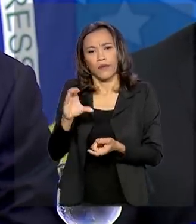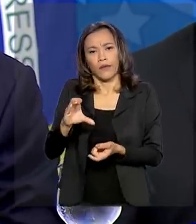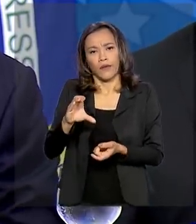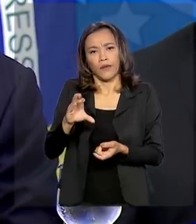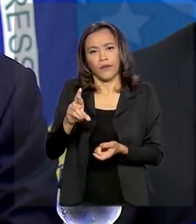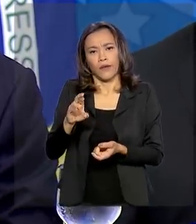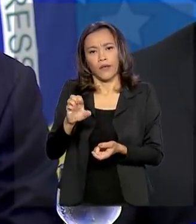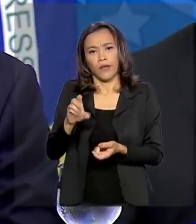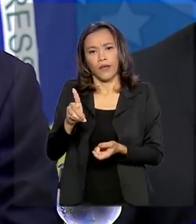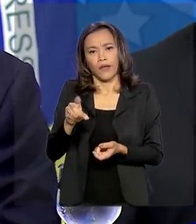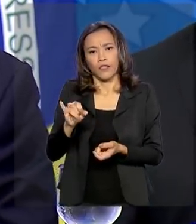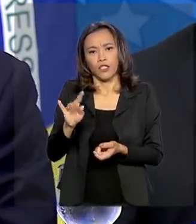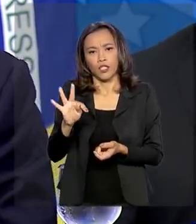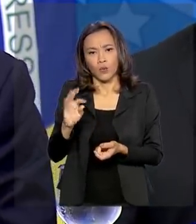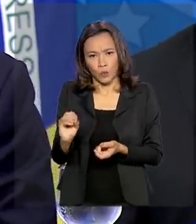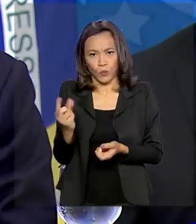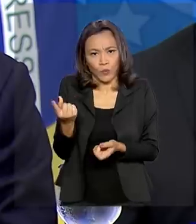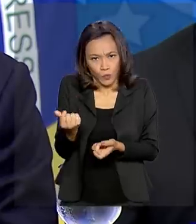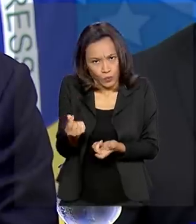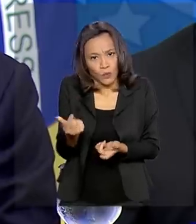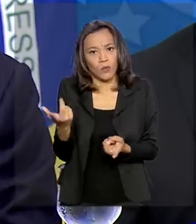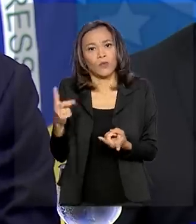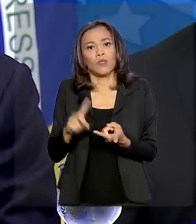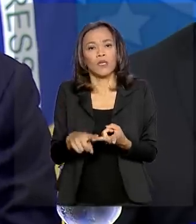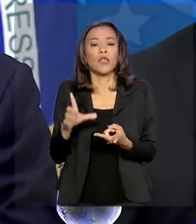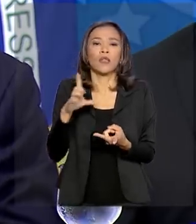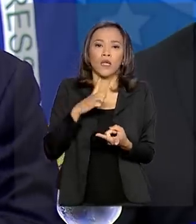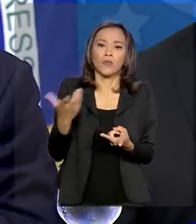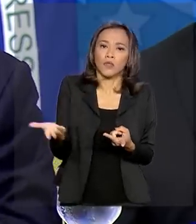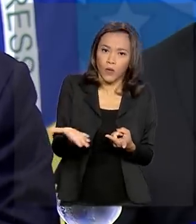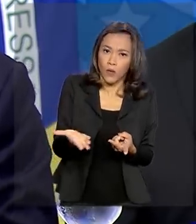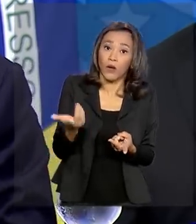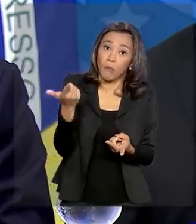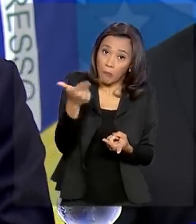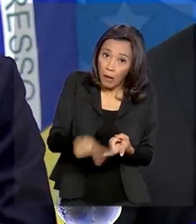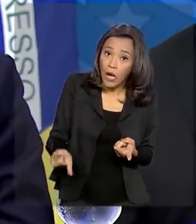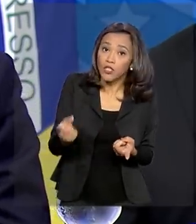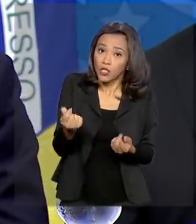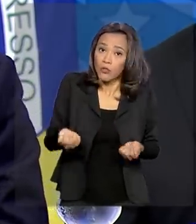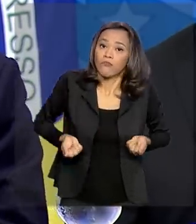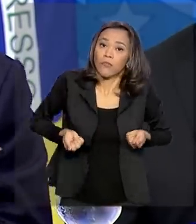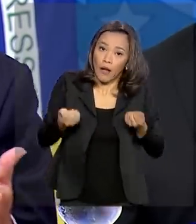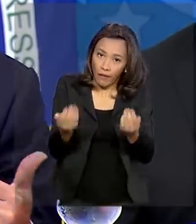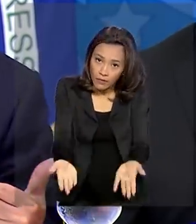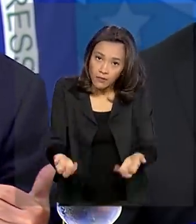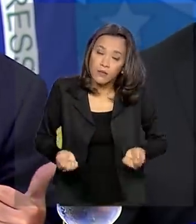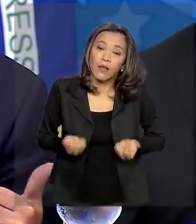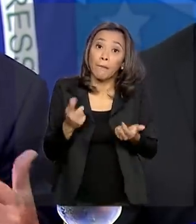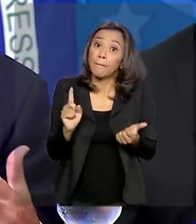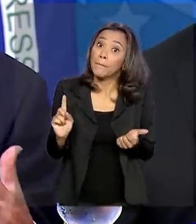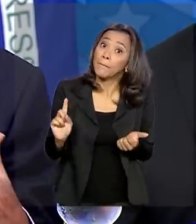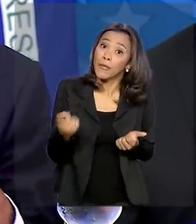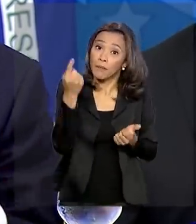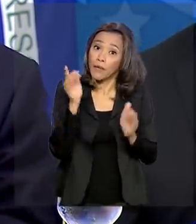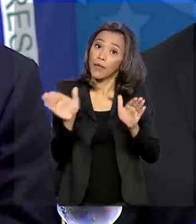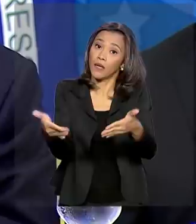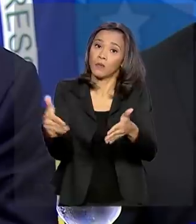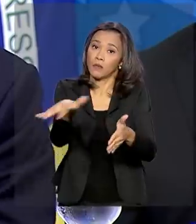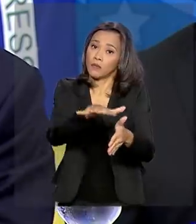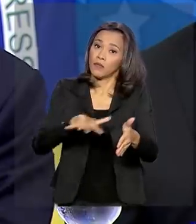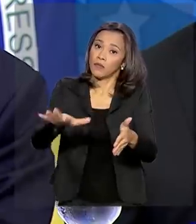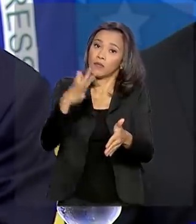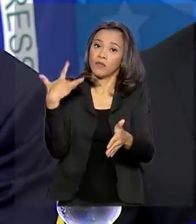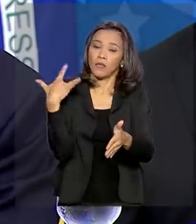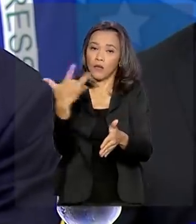podemos ampliar bastante. Do ponto de vista de recursos, agora, podemos gastar mais, primeiro para a saúde, logo depois para